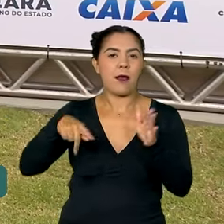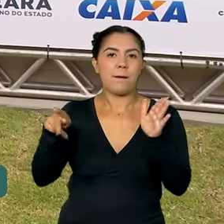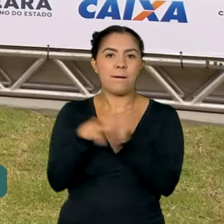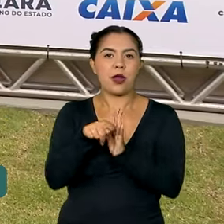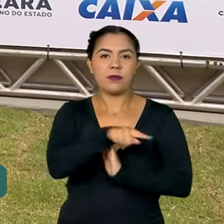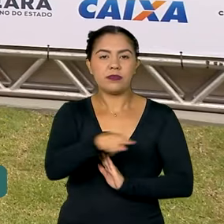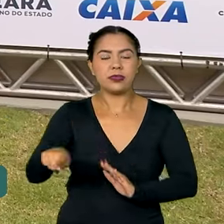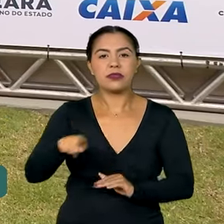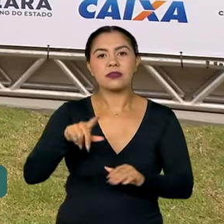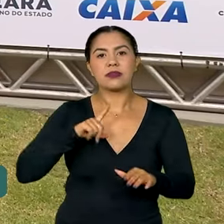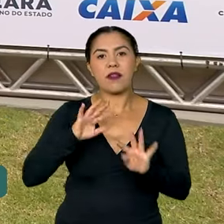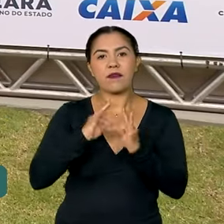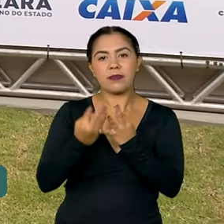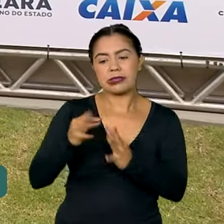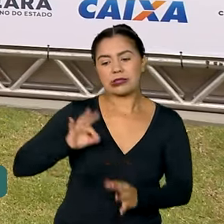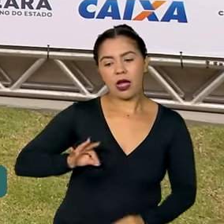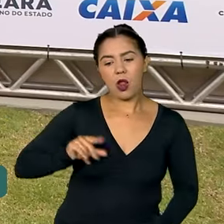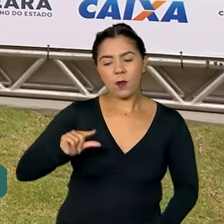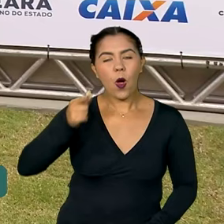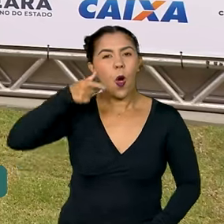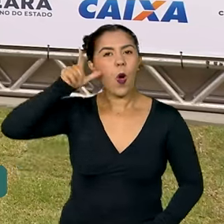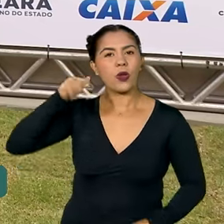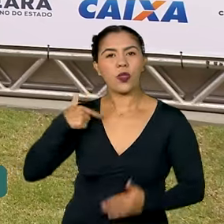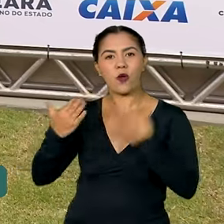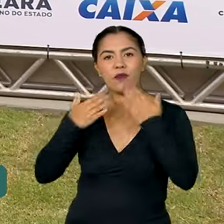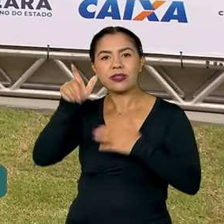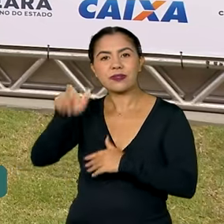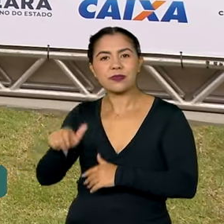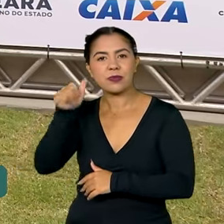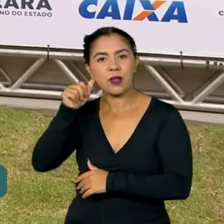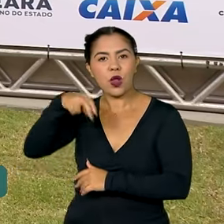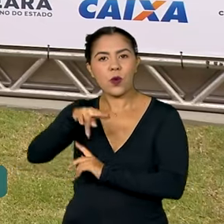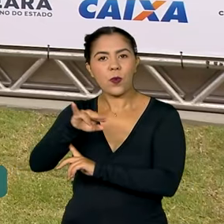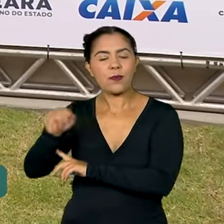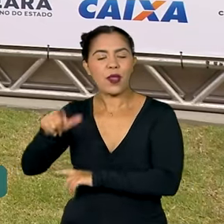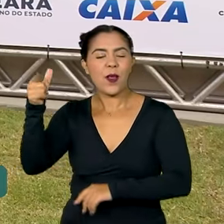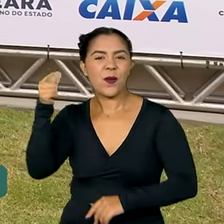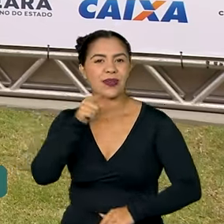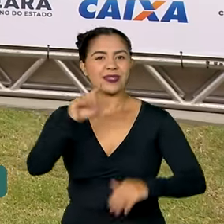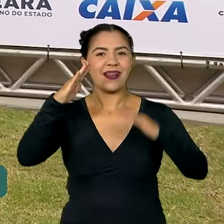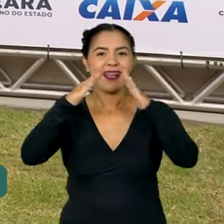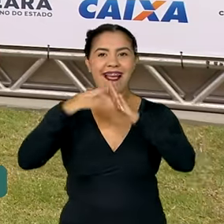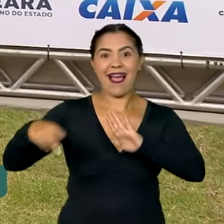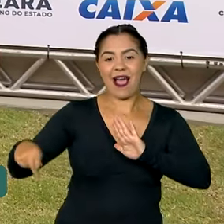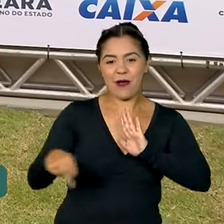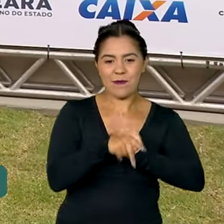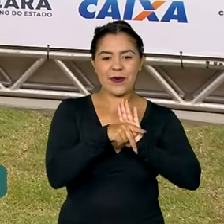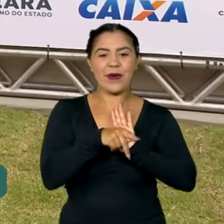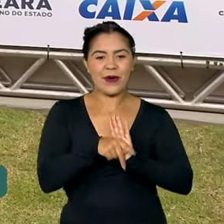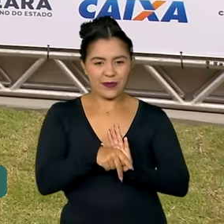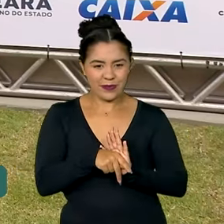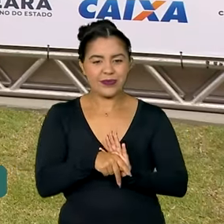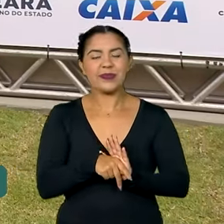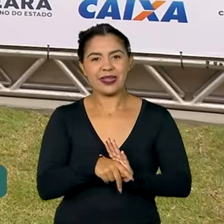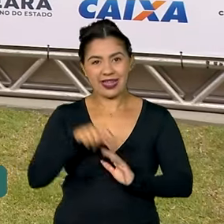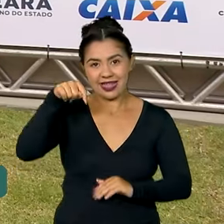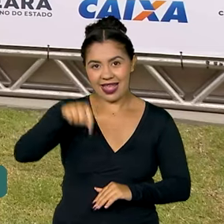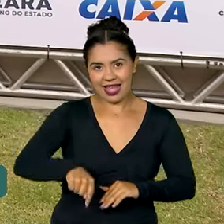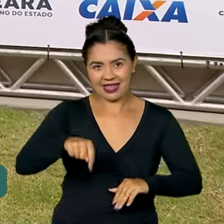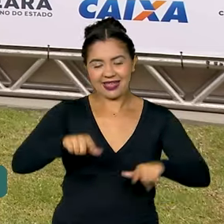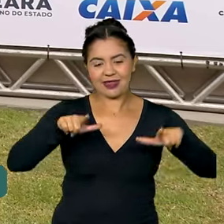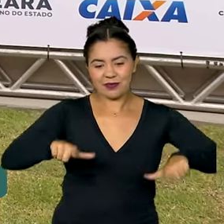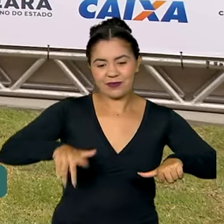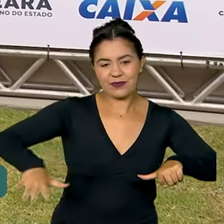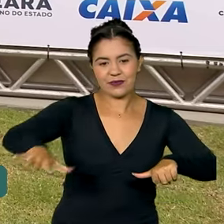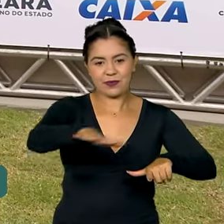como a Núbia, com quem eu conversei ontem e realizou o sonho da casa própria no módulo 3 do Cidade Jardim do Minha